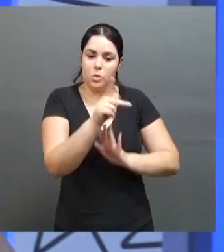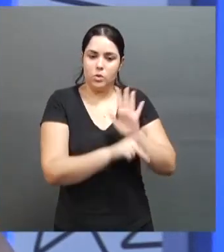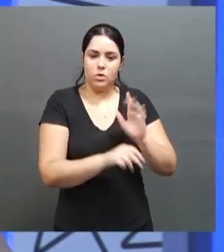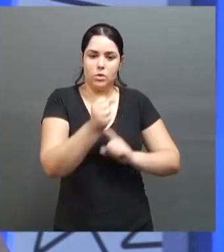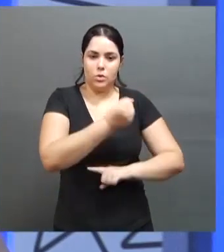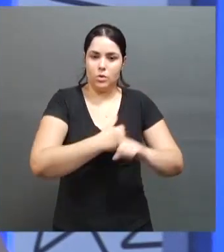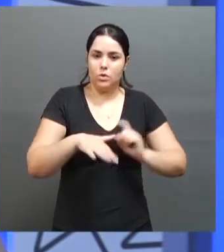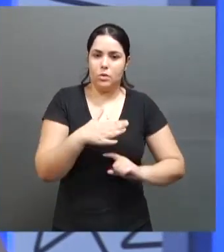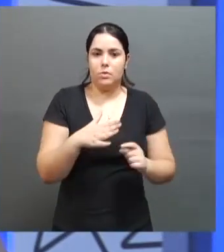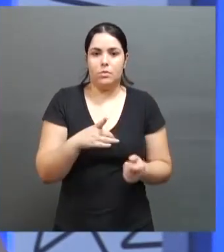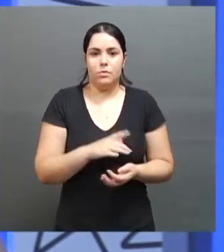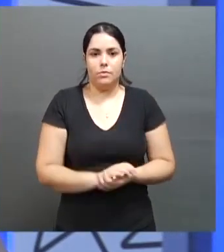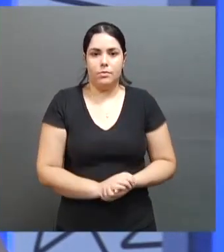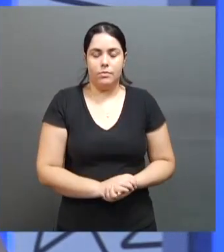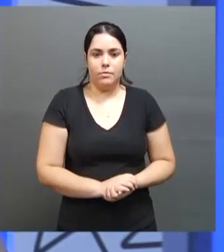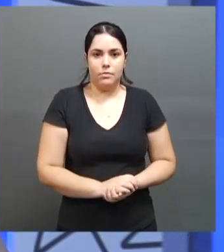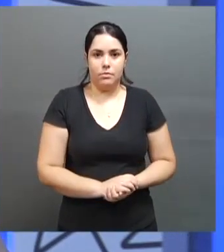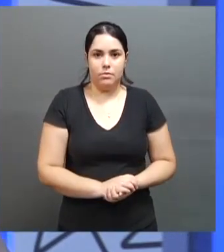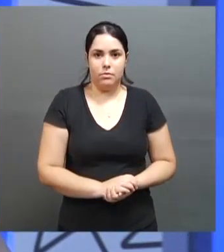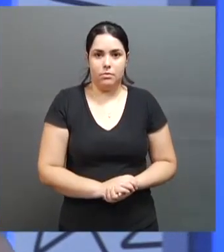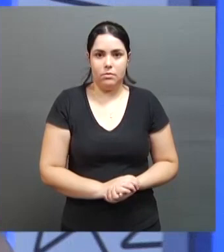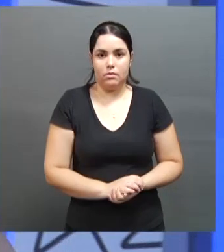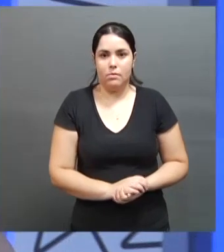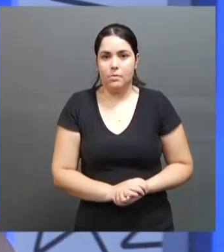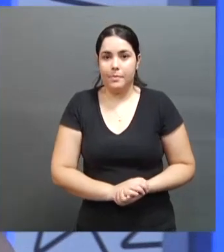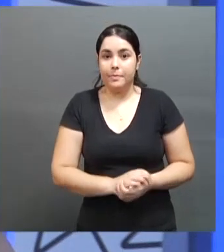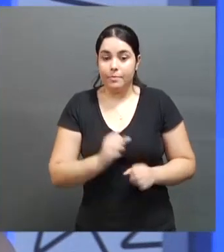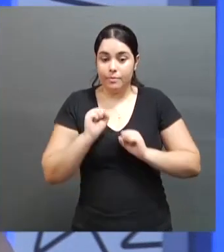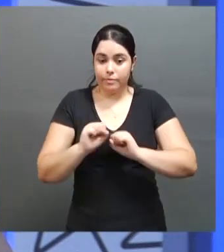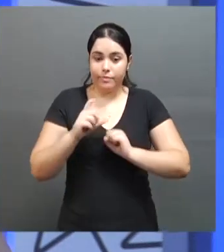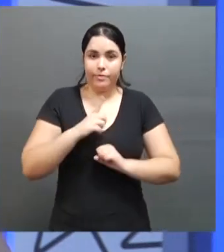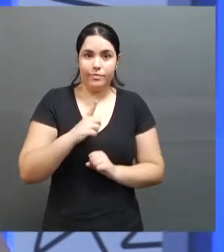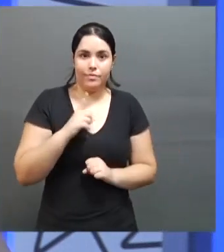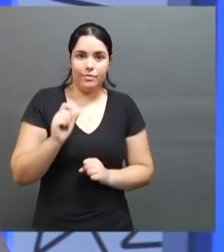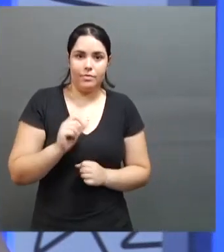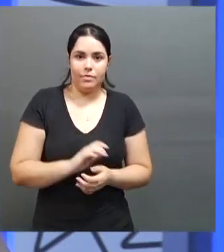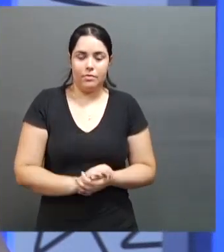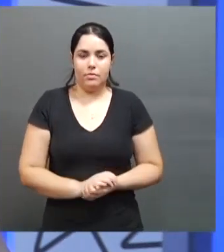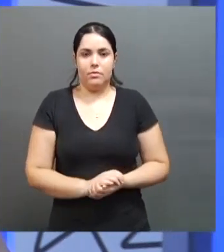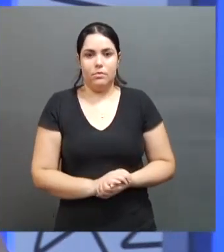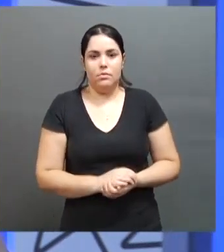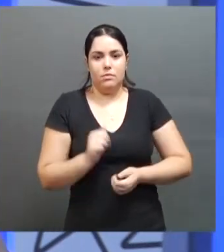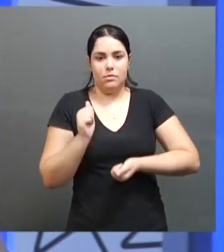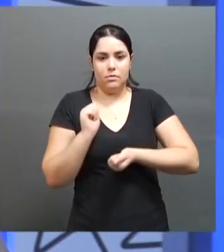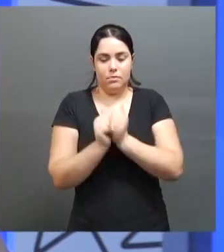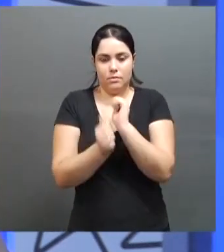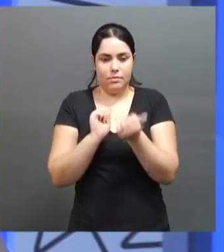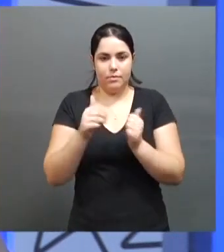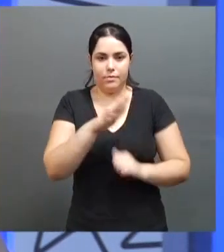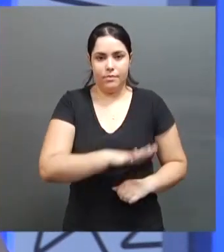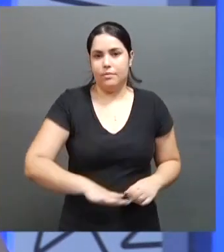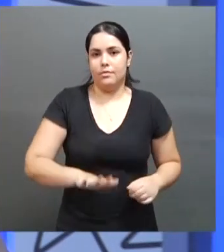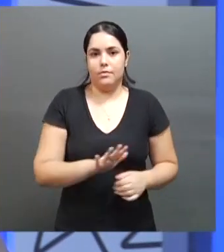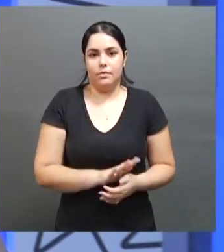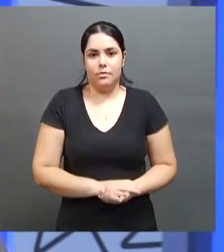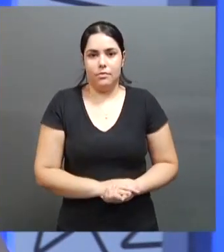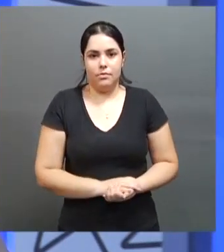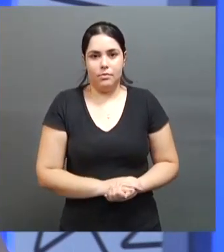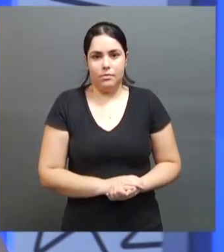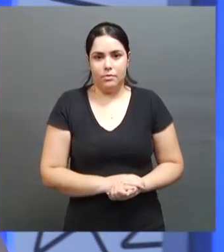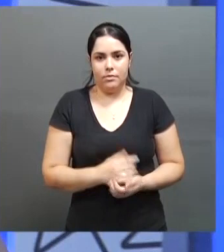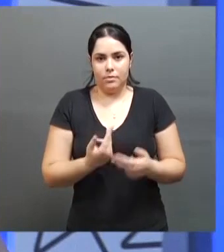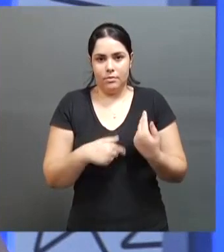que envolvam esporte, sabe, esporte em geral, isso é uma